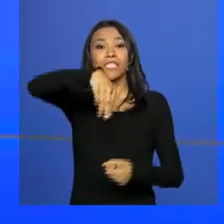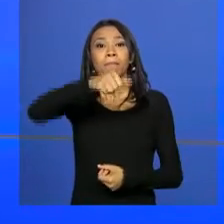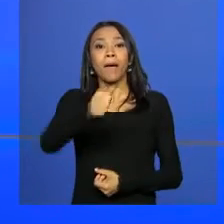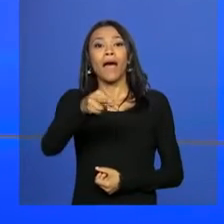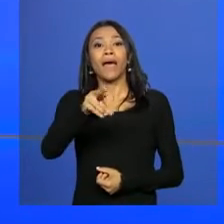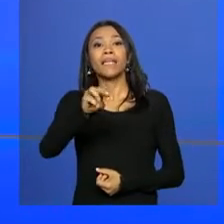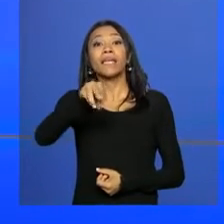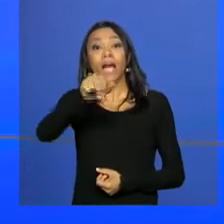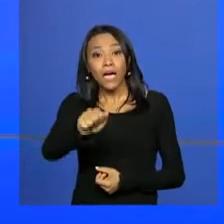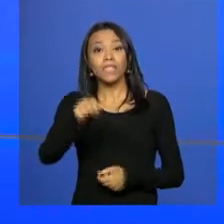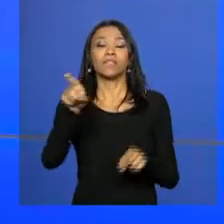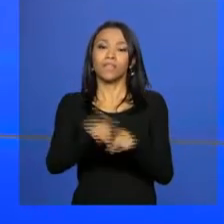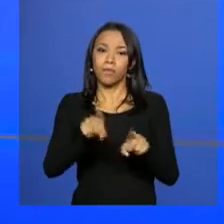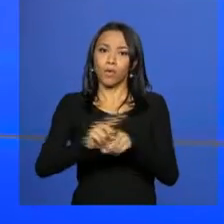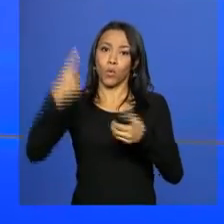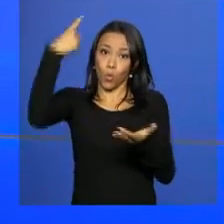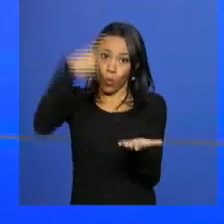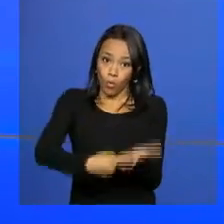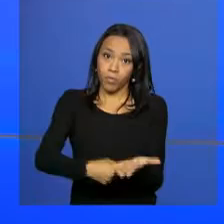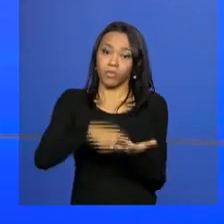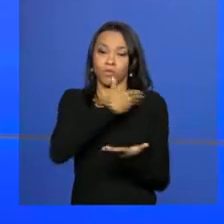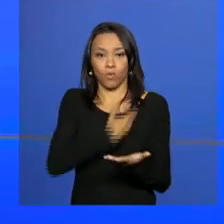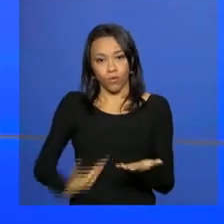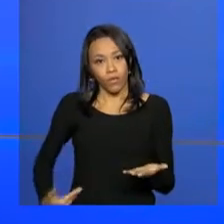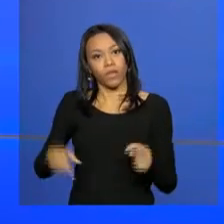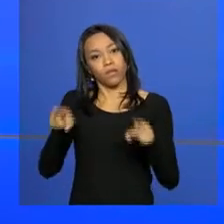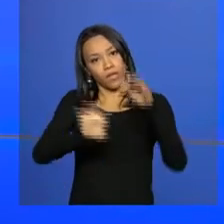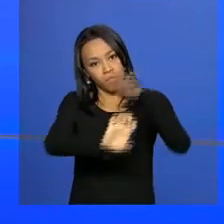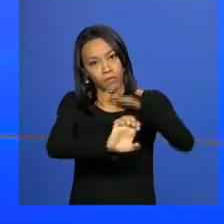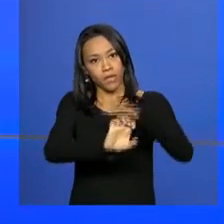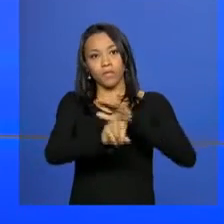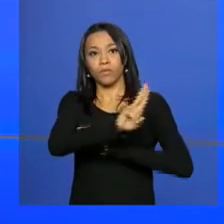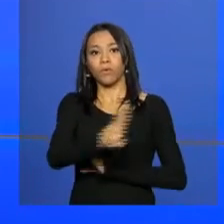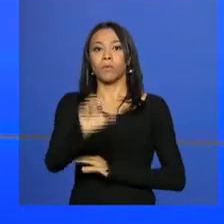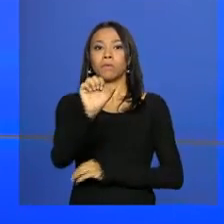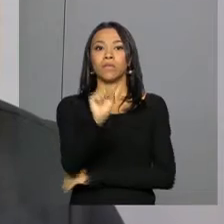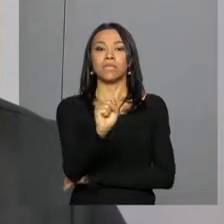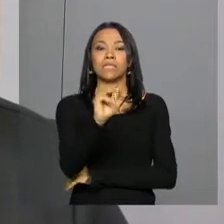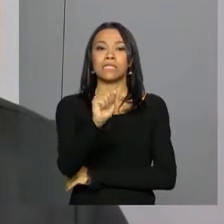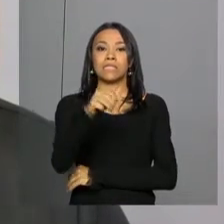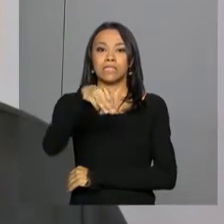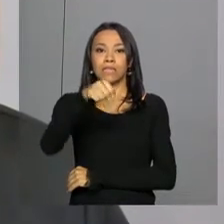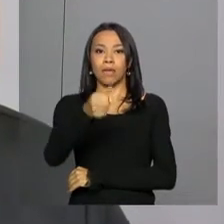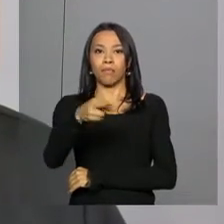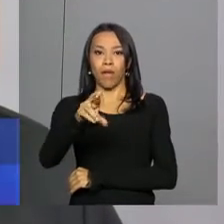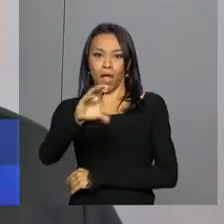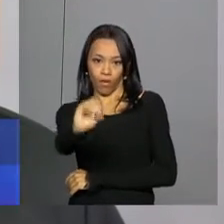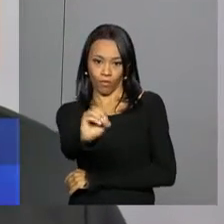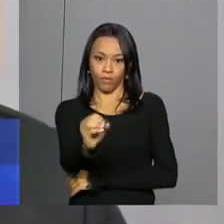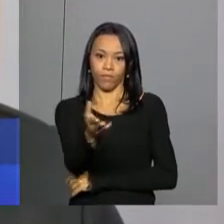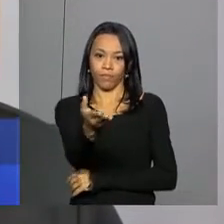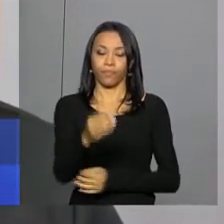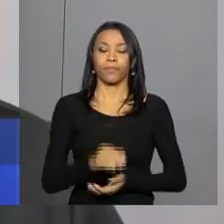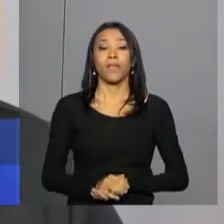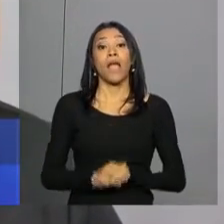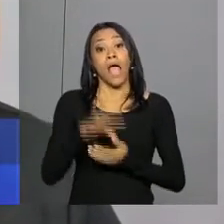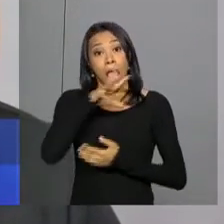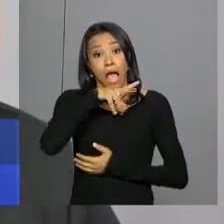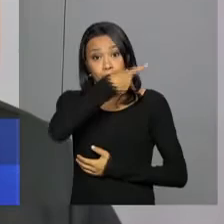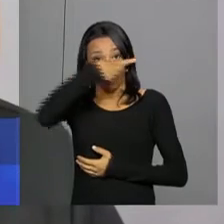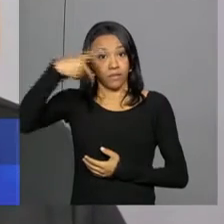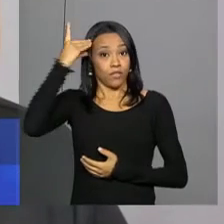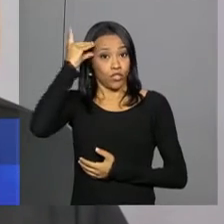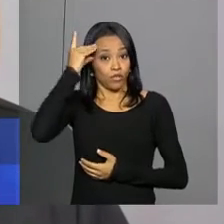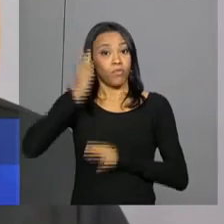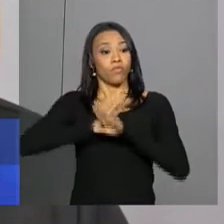reparação de danos firmado entre o governo e a mineradora Samarco. A presidenta, fazer uma visita à região do